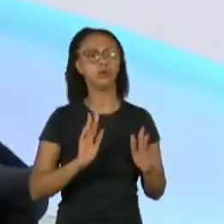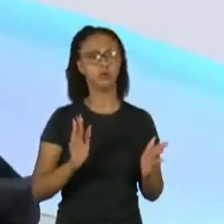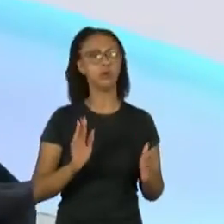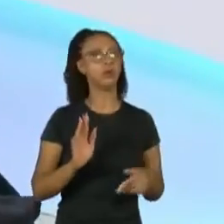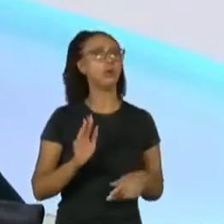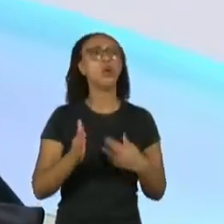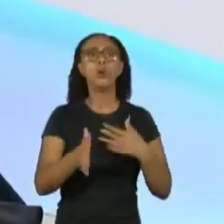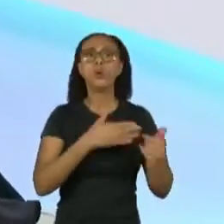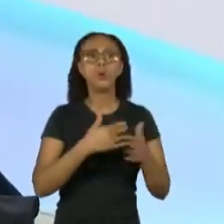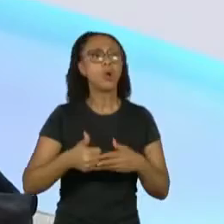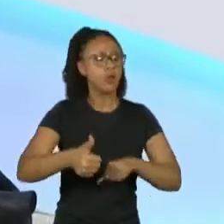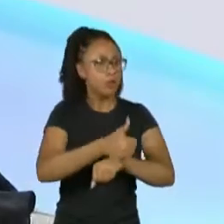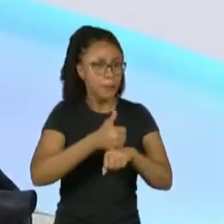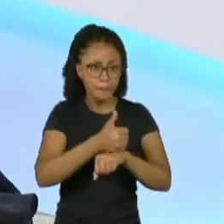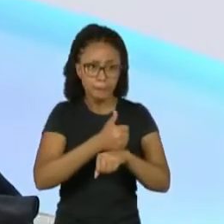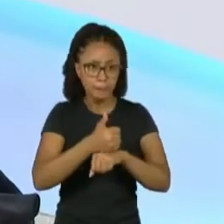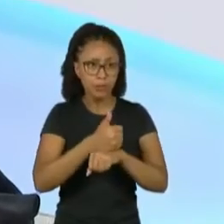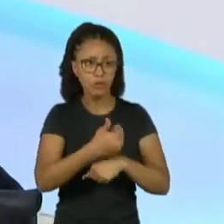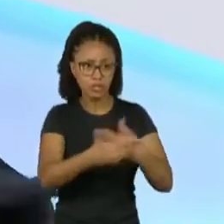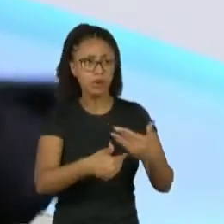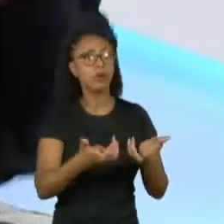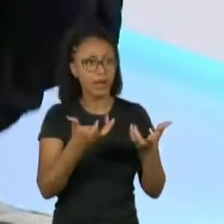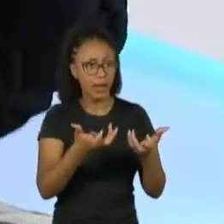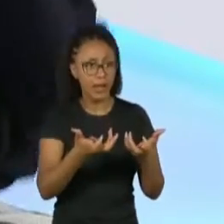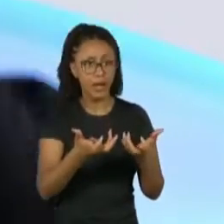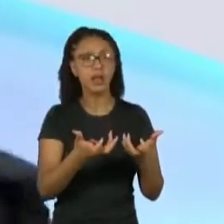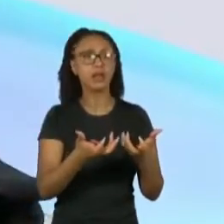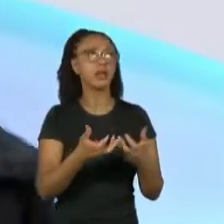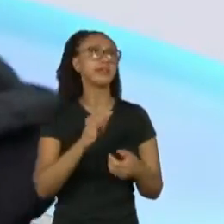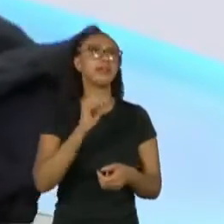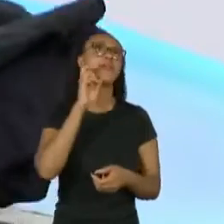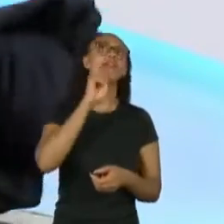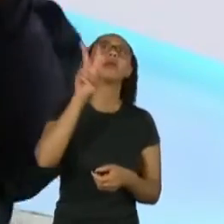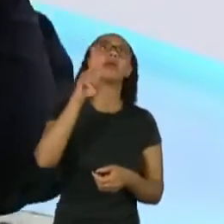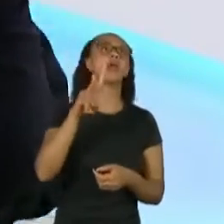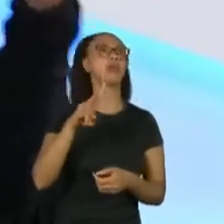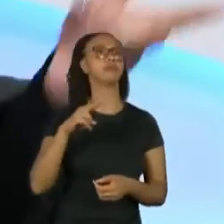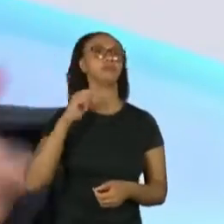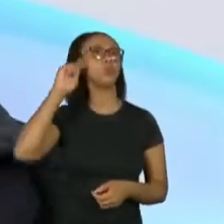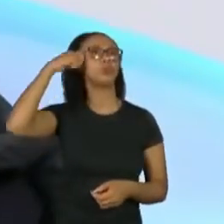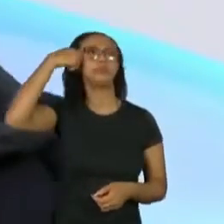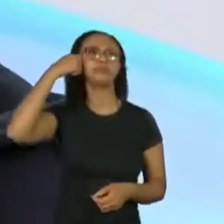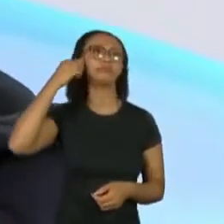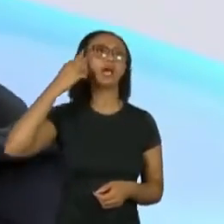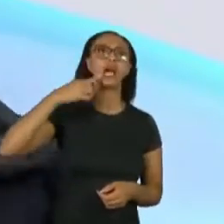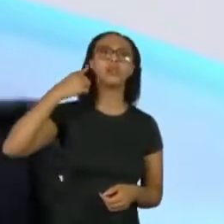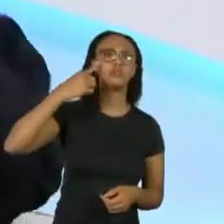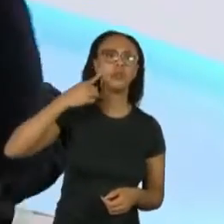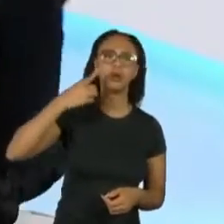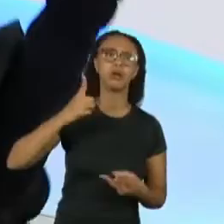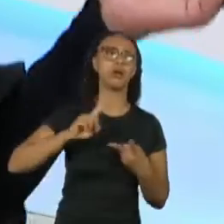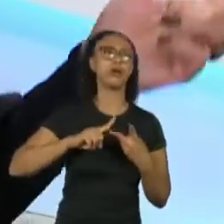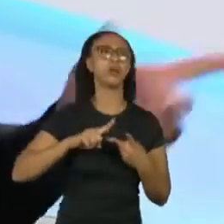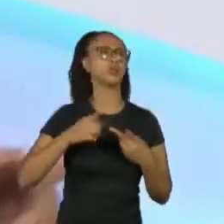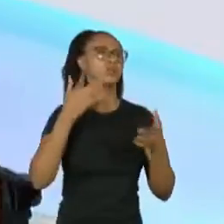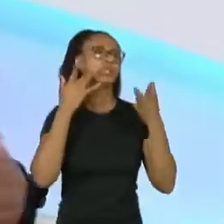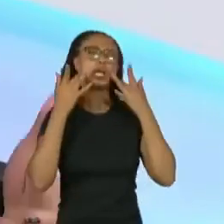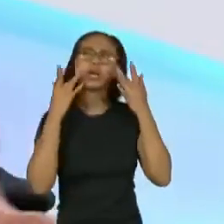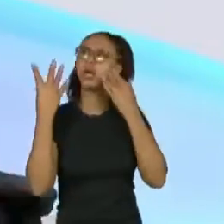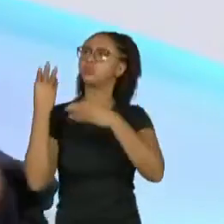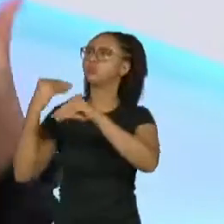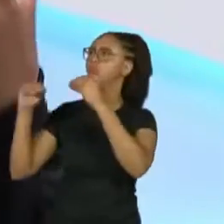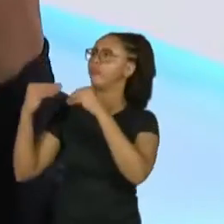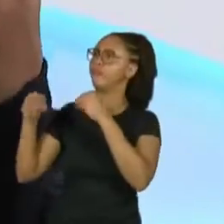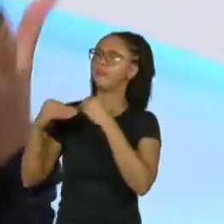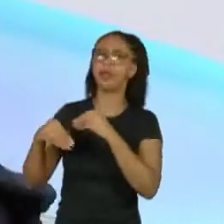carreira, né? Sim. Se eles vêm lá, um advogado negro, seja no teatro, uma novela ou na vida